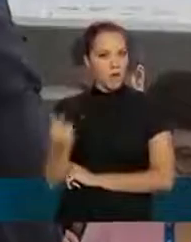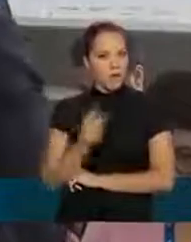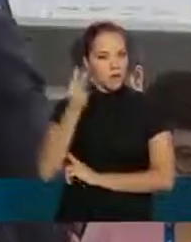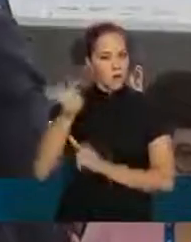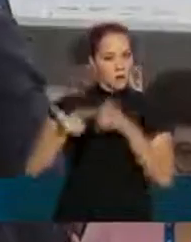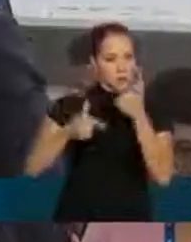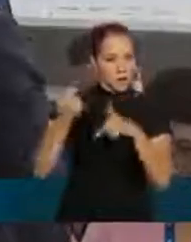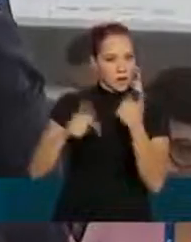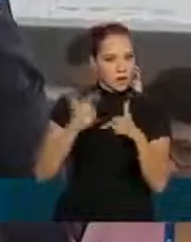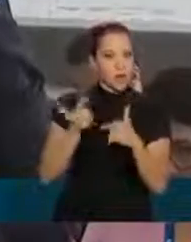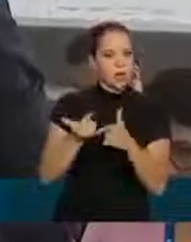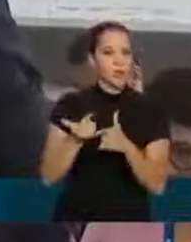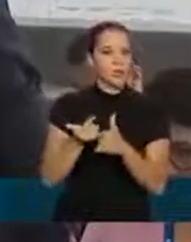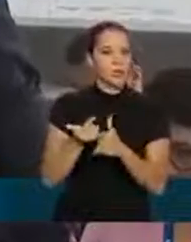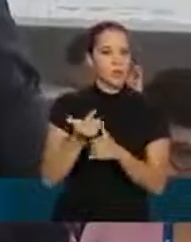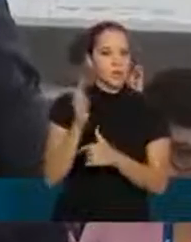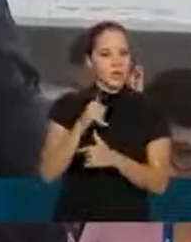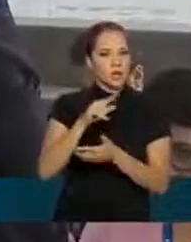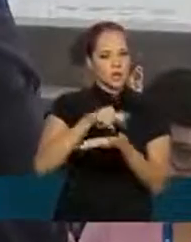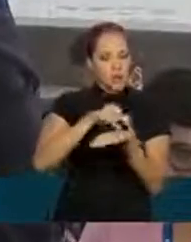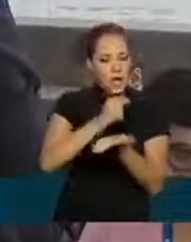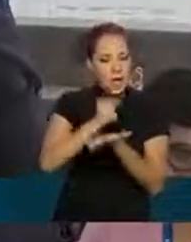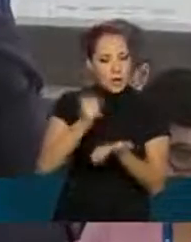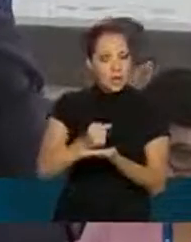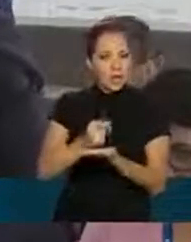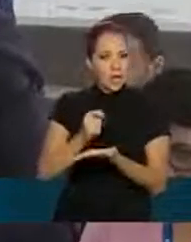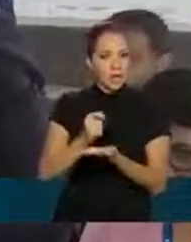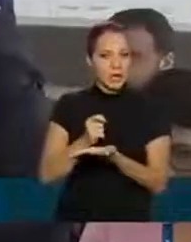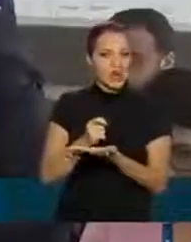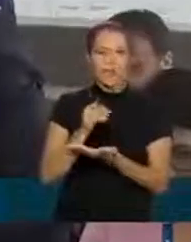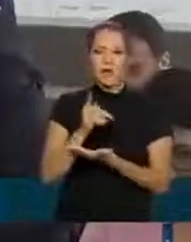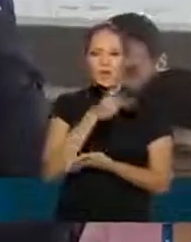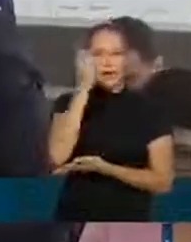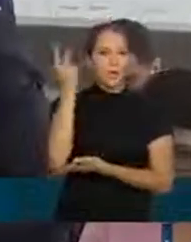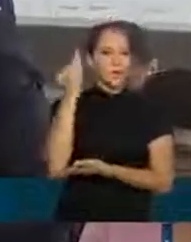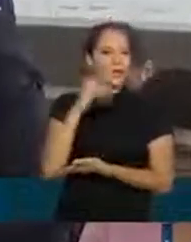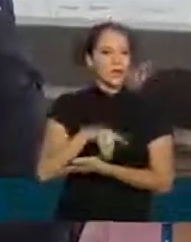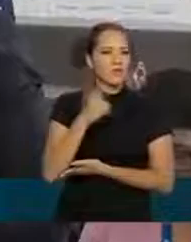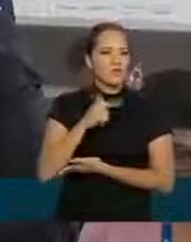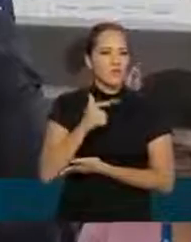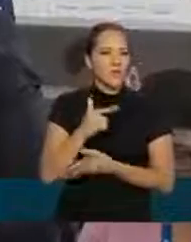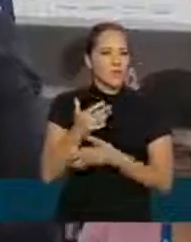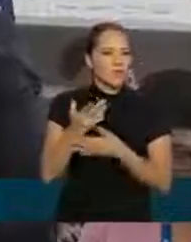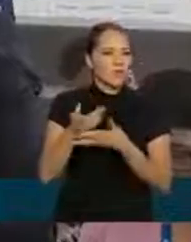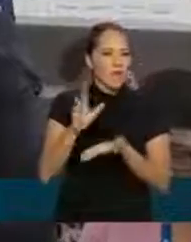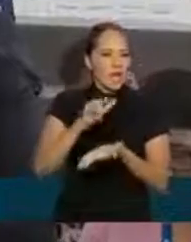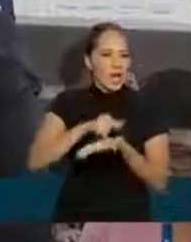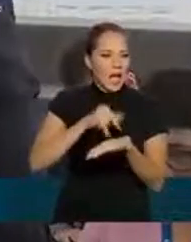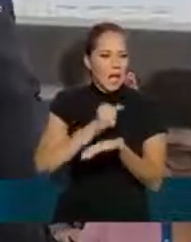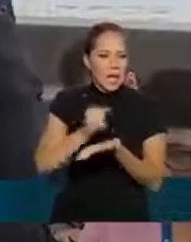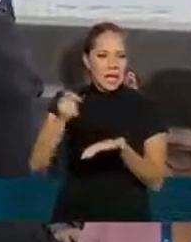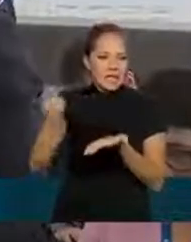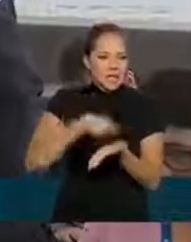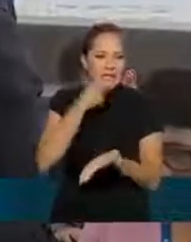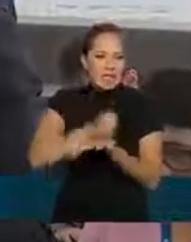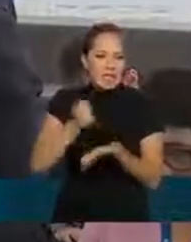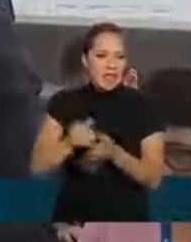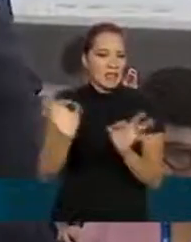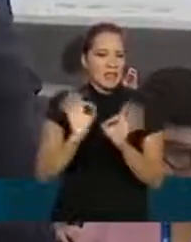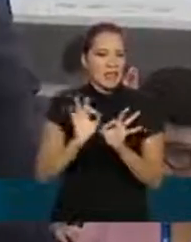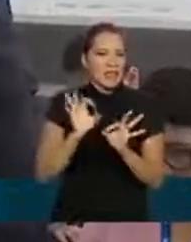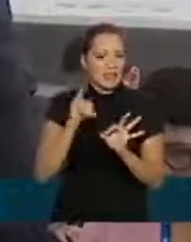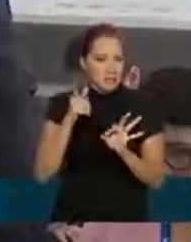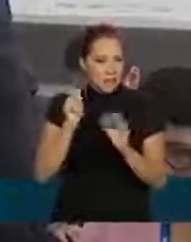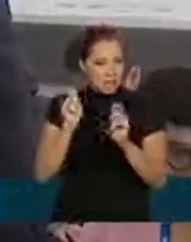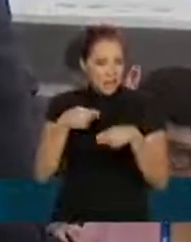trabalhadores formais os informais tem mais dificuldade de conseguir crédito tem algo previsto nesse sentido